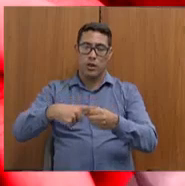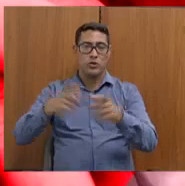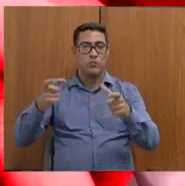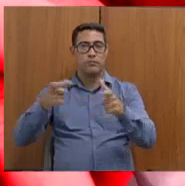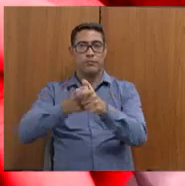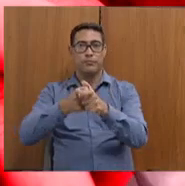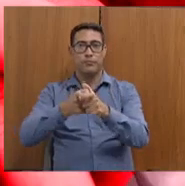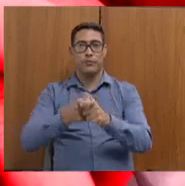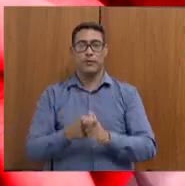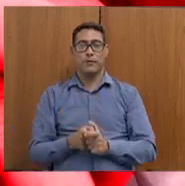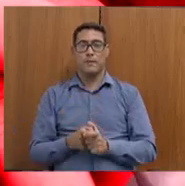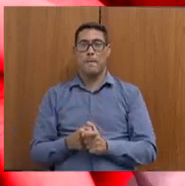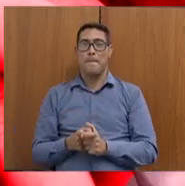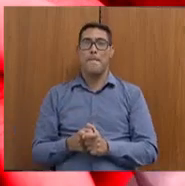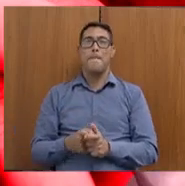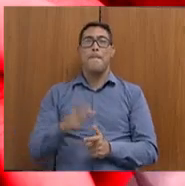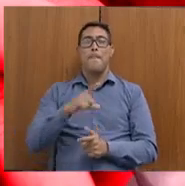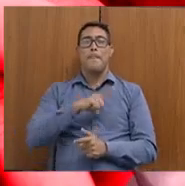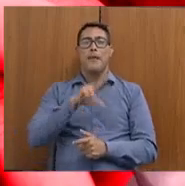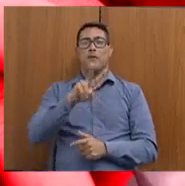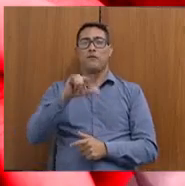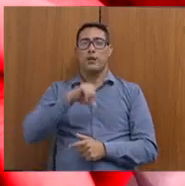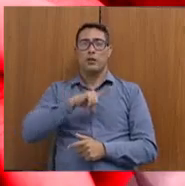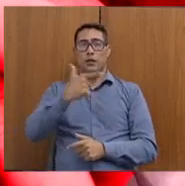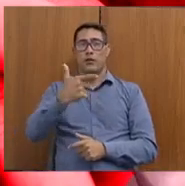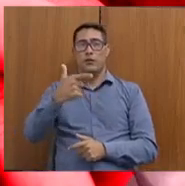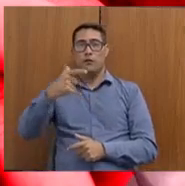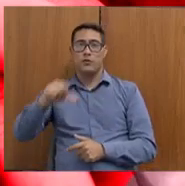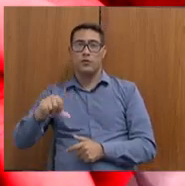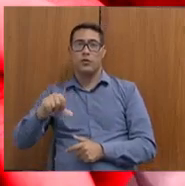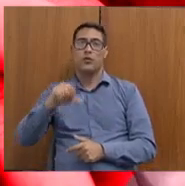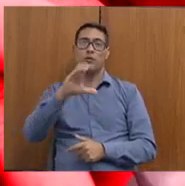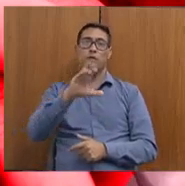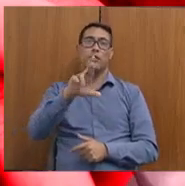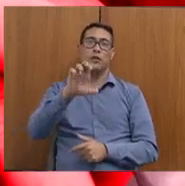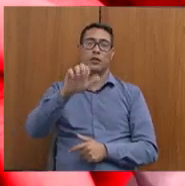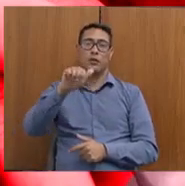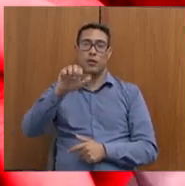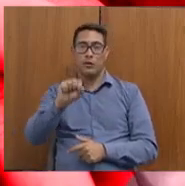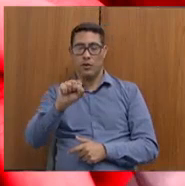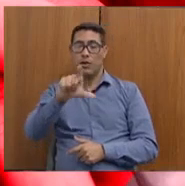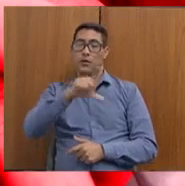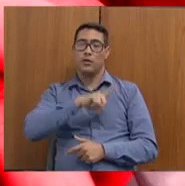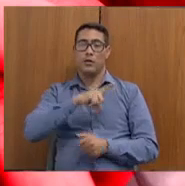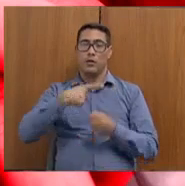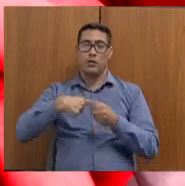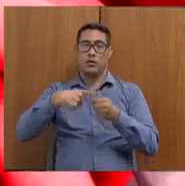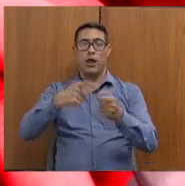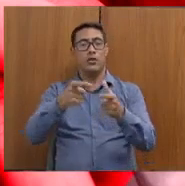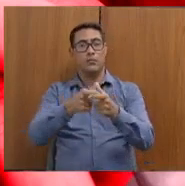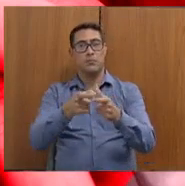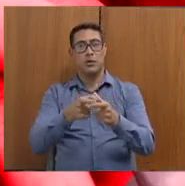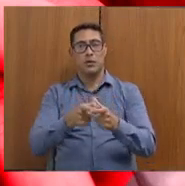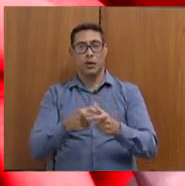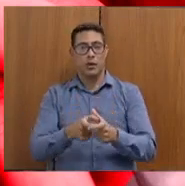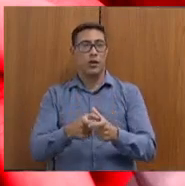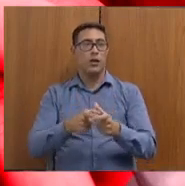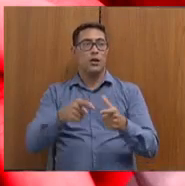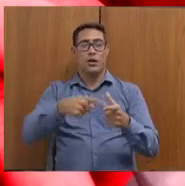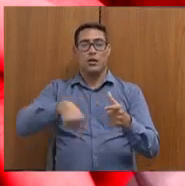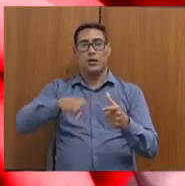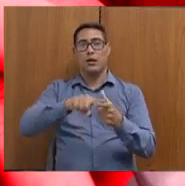Estamos cofinanciando mais 20 novos CRES municipais em municípios de pequeno porte 1. Cada município